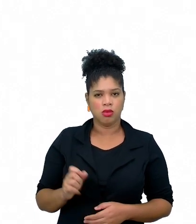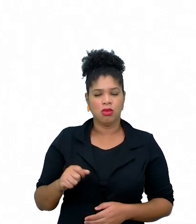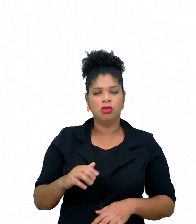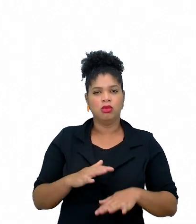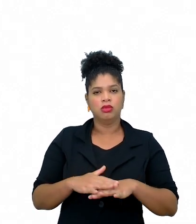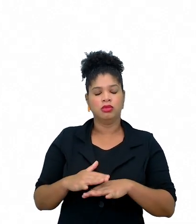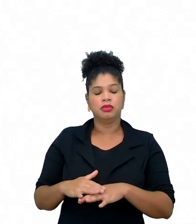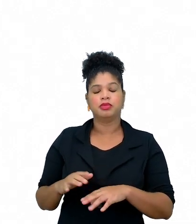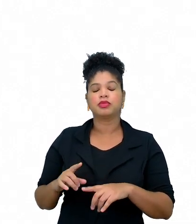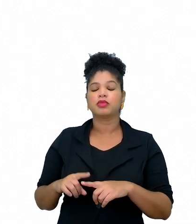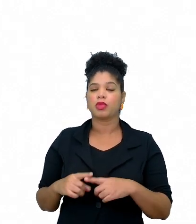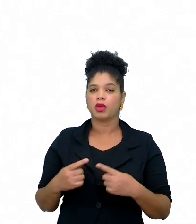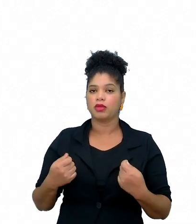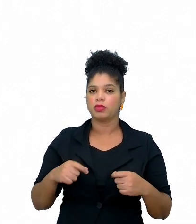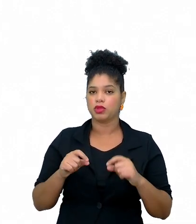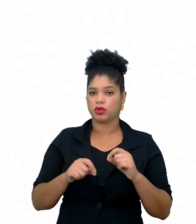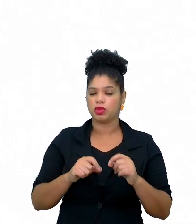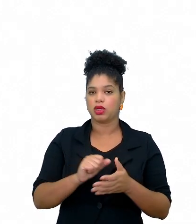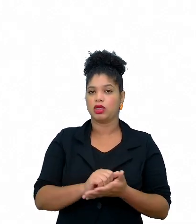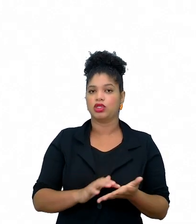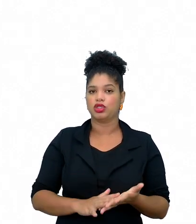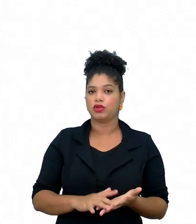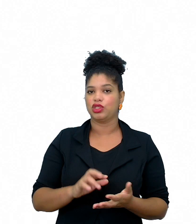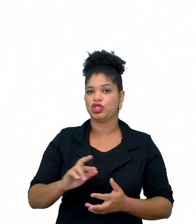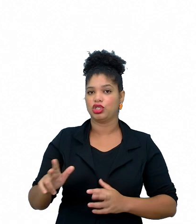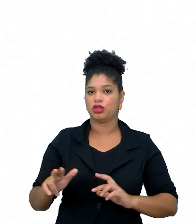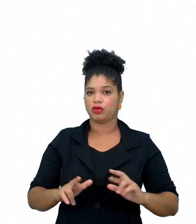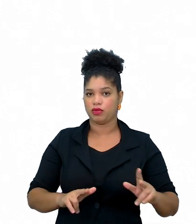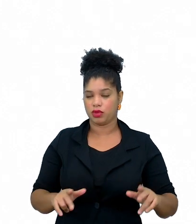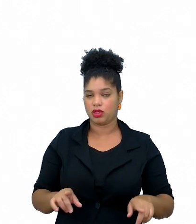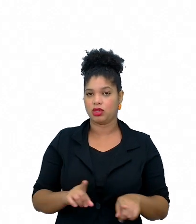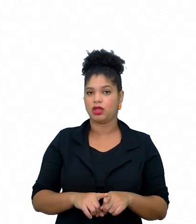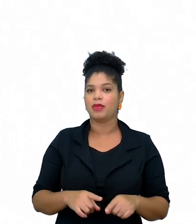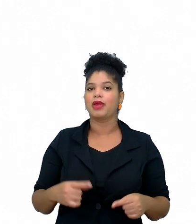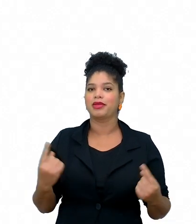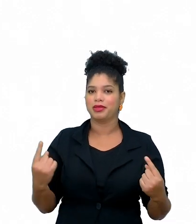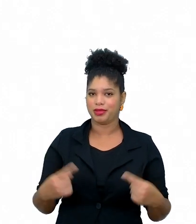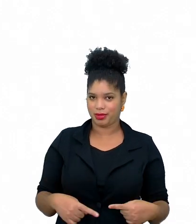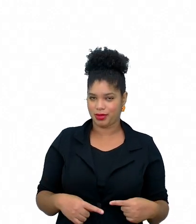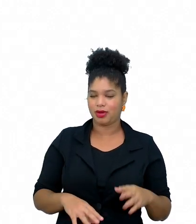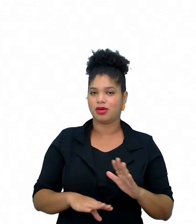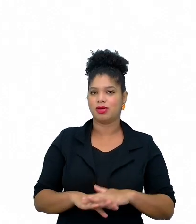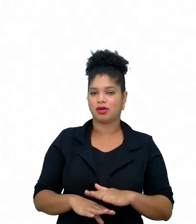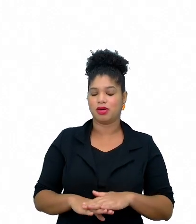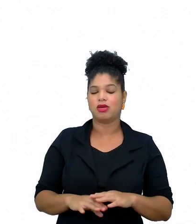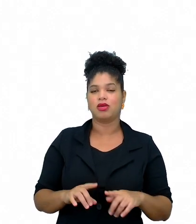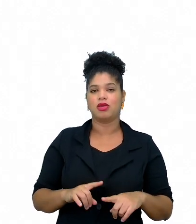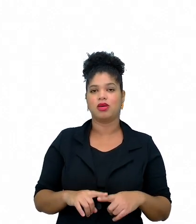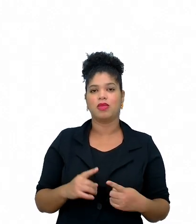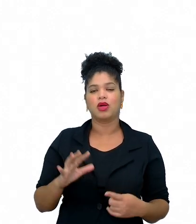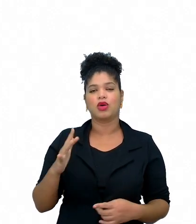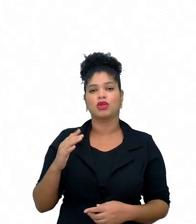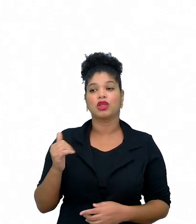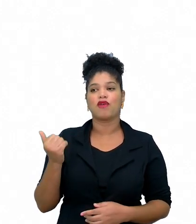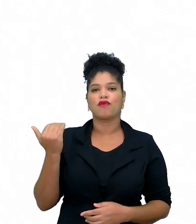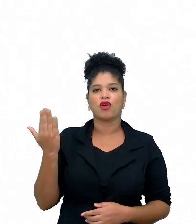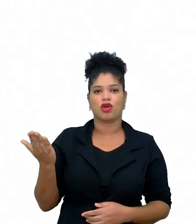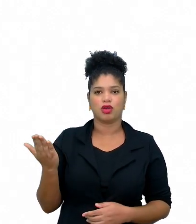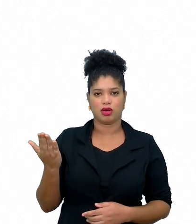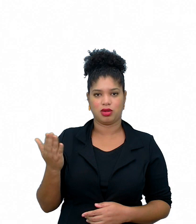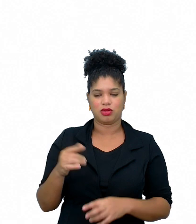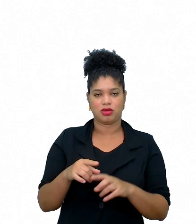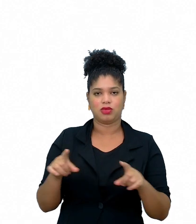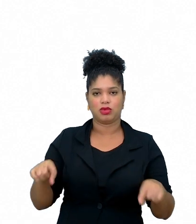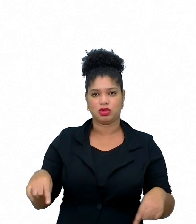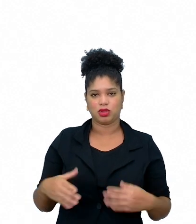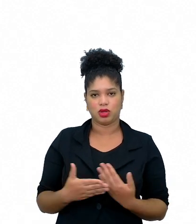necessariamente que sejam atividades diferenciadas e desafiadoras, e podem ocorrer fora da sala de aula. Então,